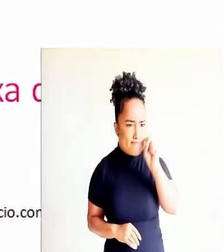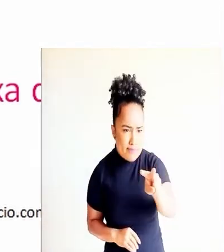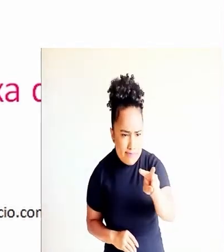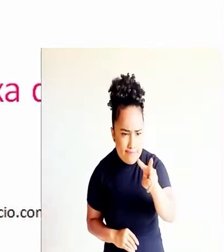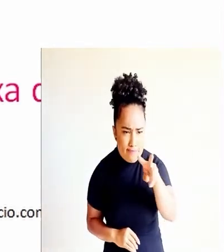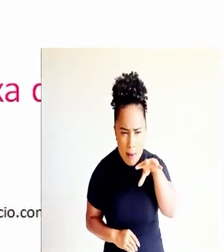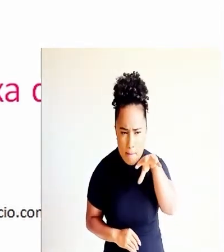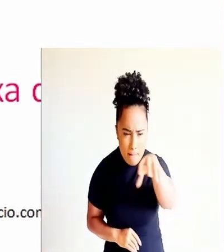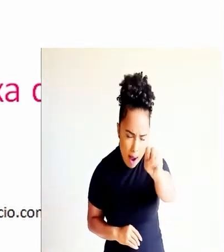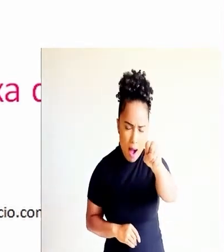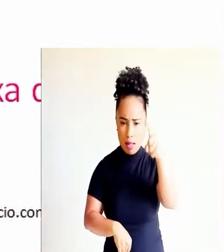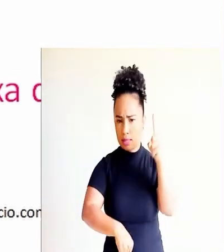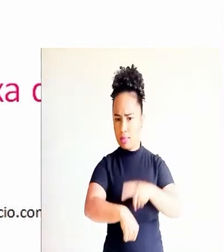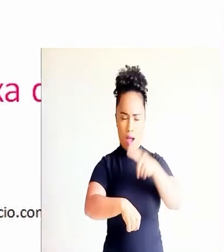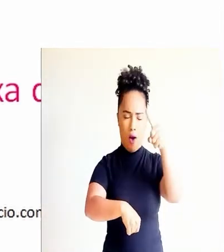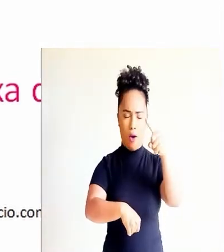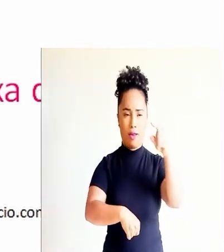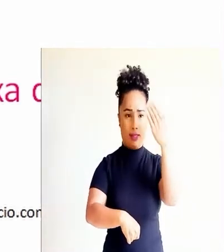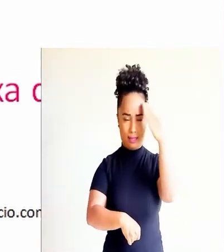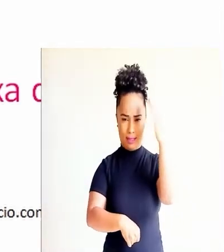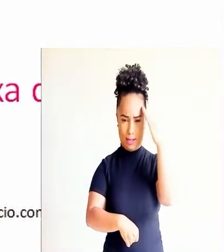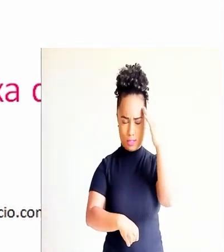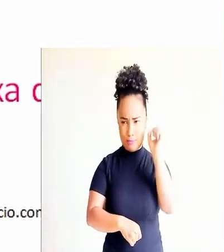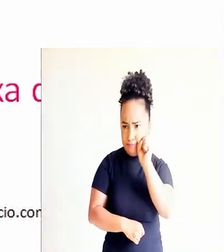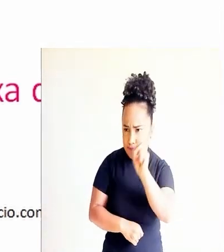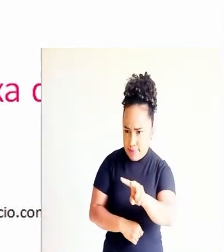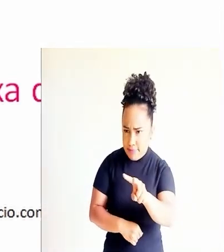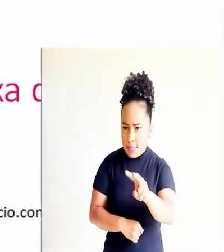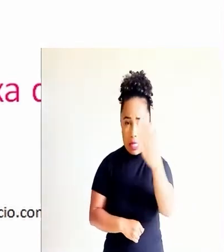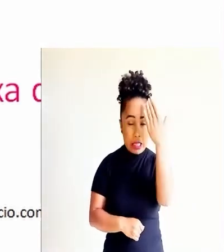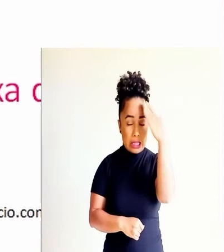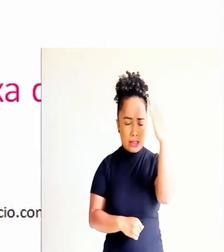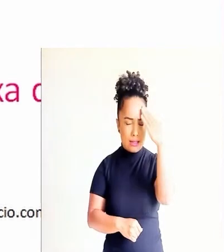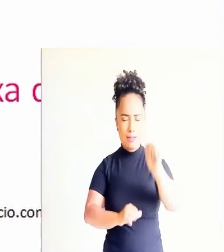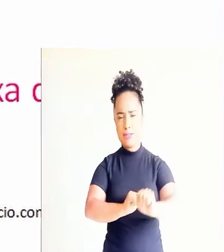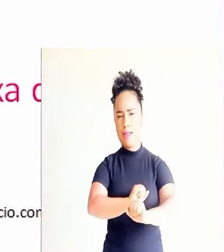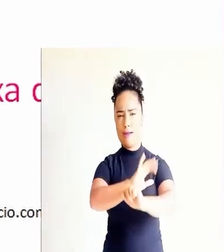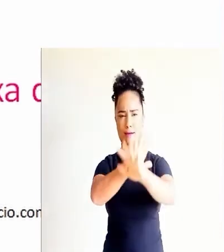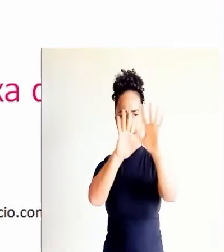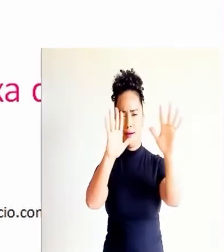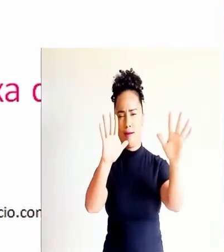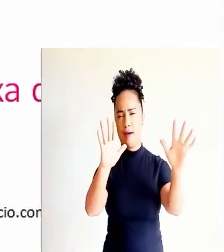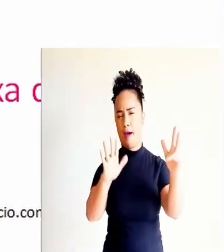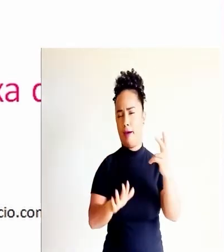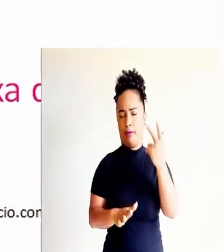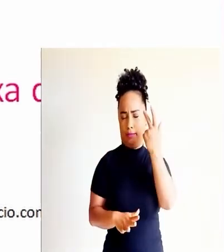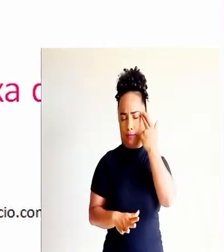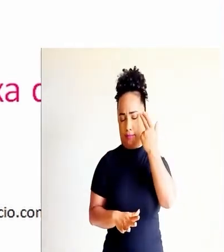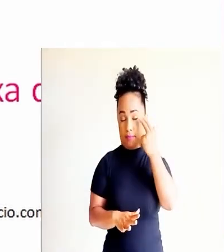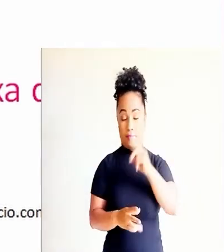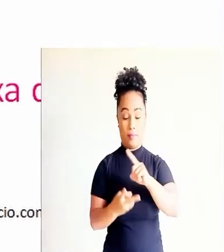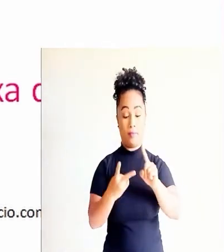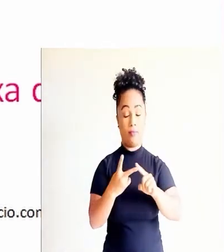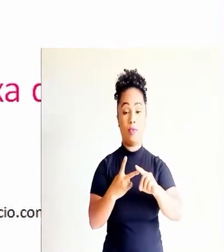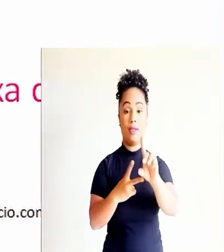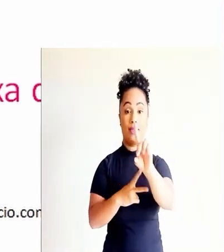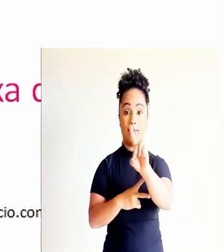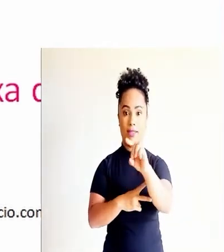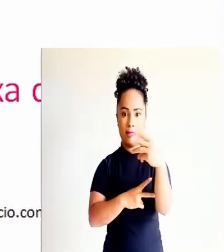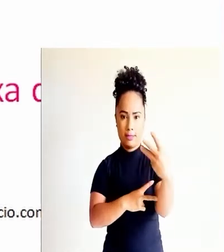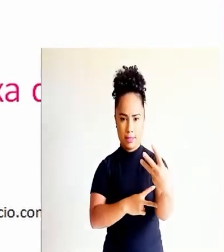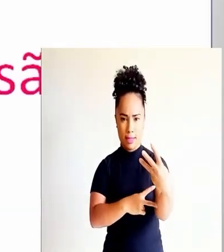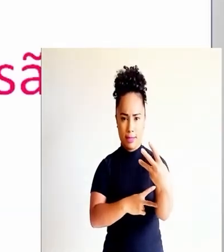eu vou fazer? Eu vou bater o olho naquela informação e vou achar. Bater o olho e viu. Está lá na superfície do texto.